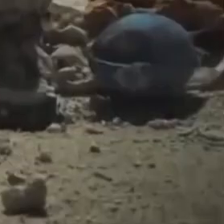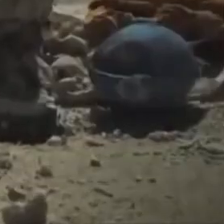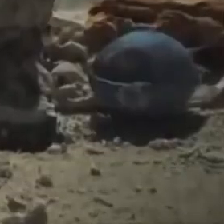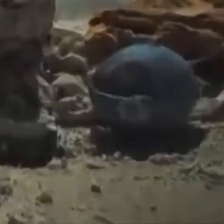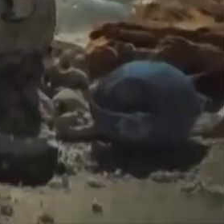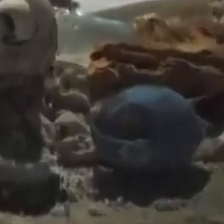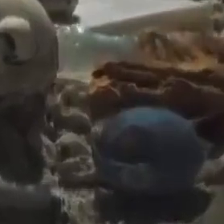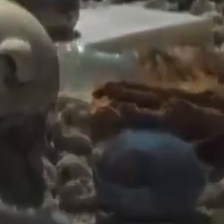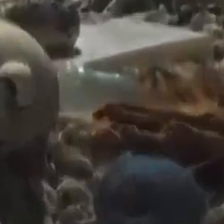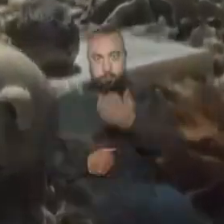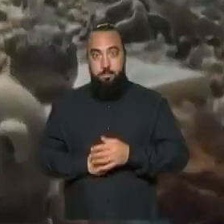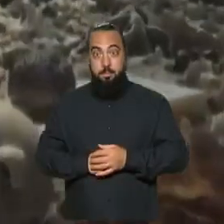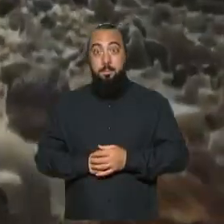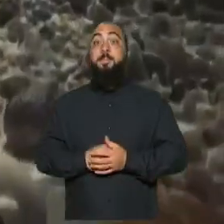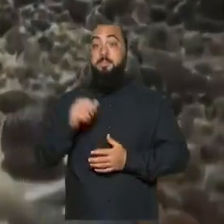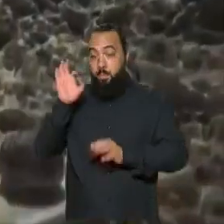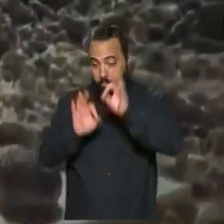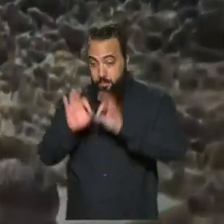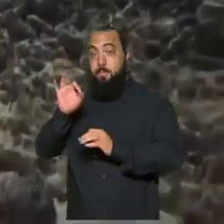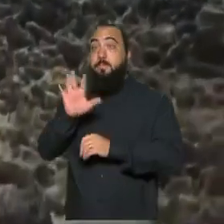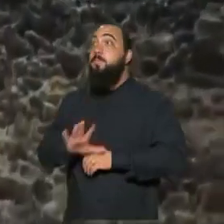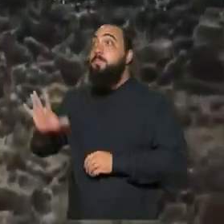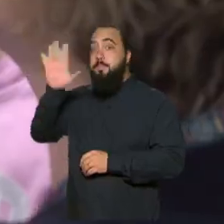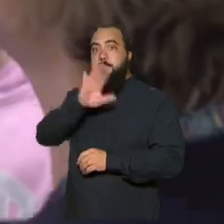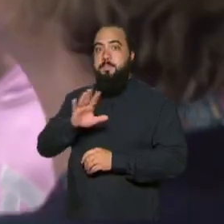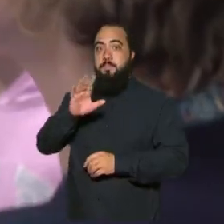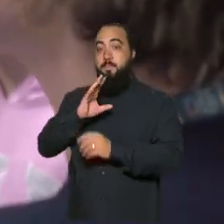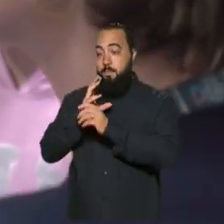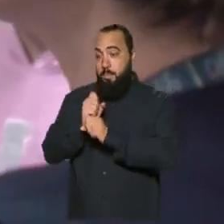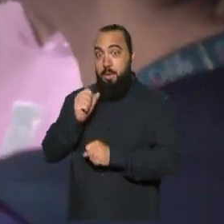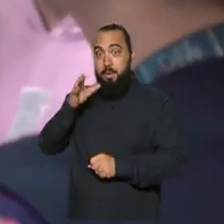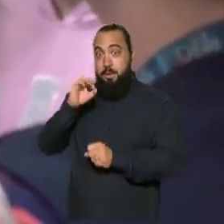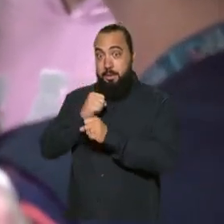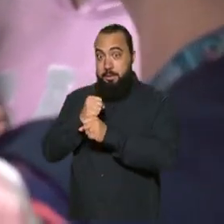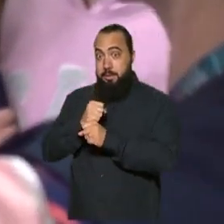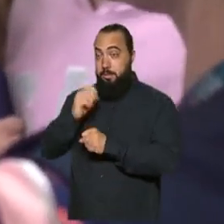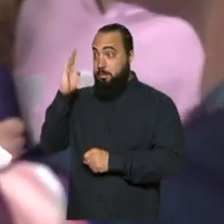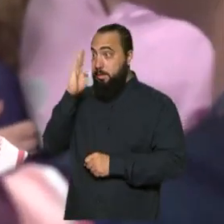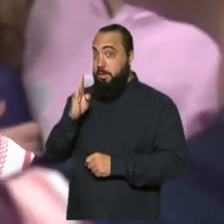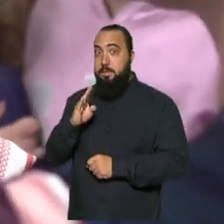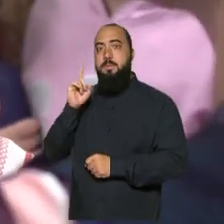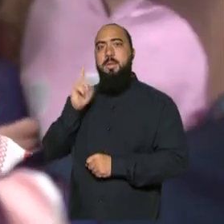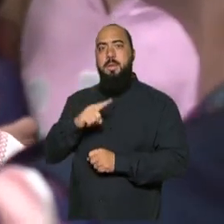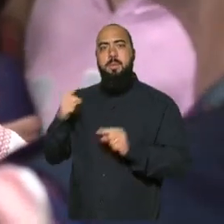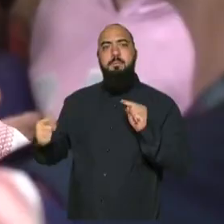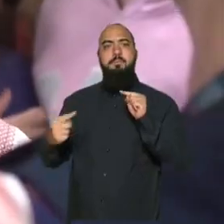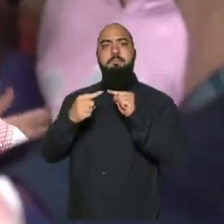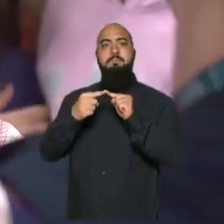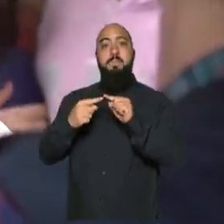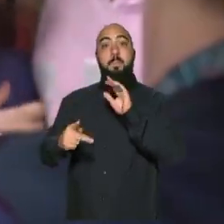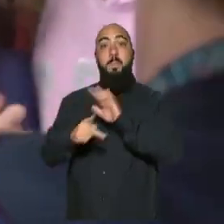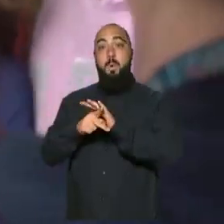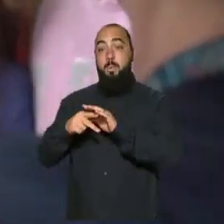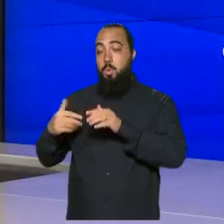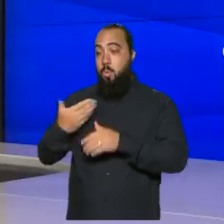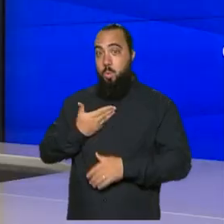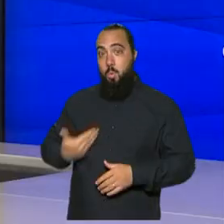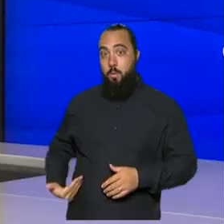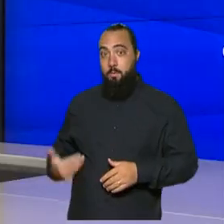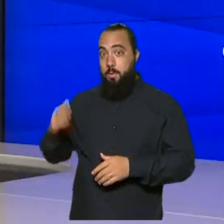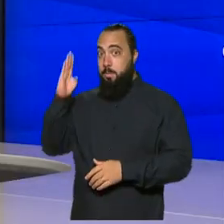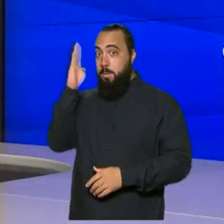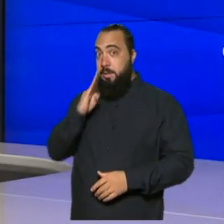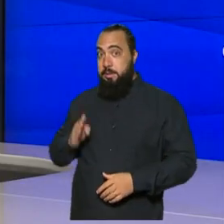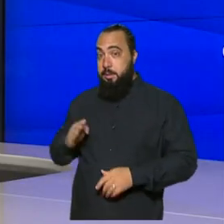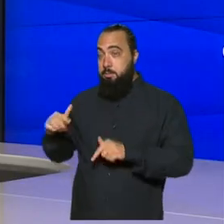O plano nacional da década da ciência oceânica no Brasil é um instrumento que foi lançado pelo governo brasileiro em